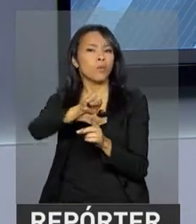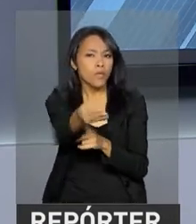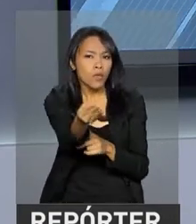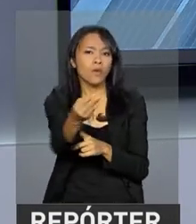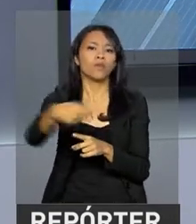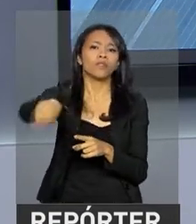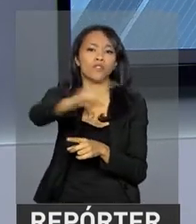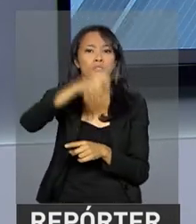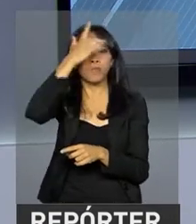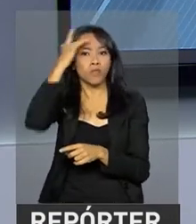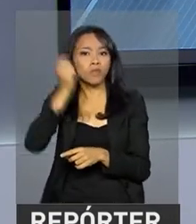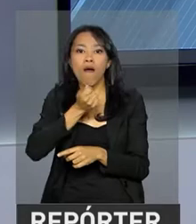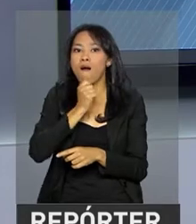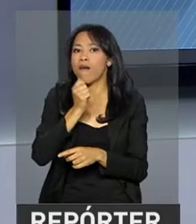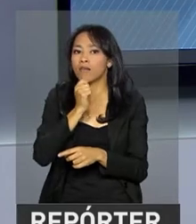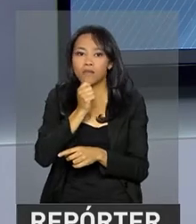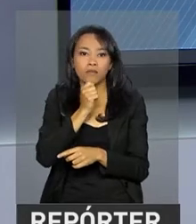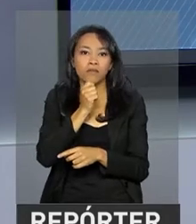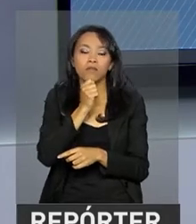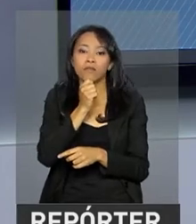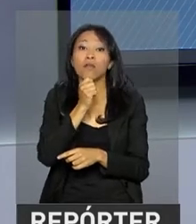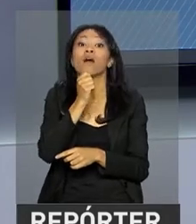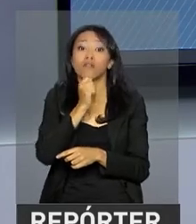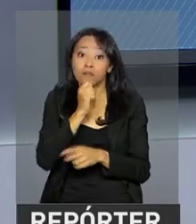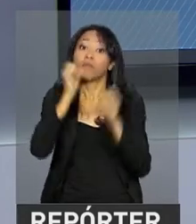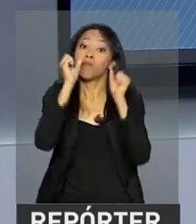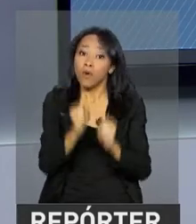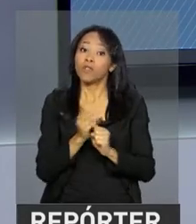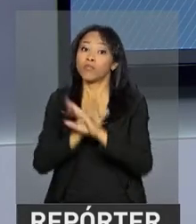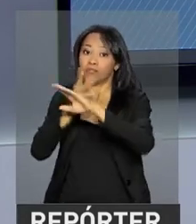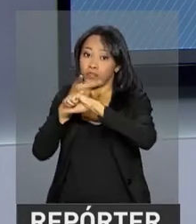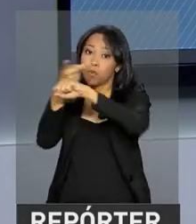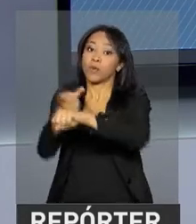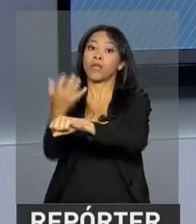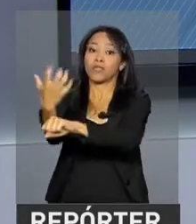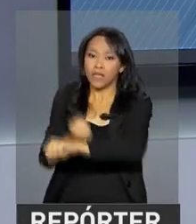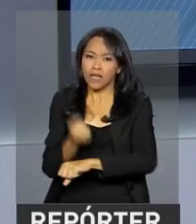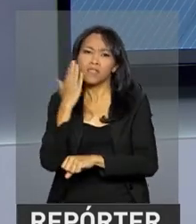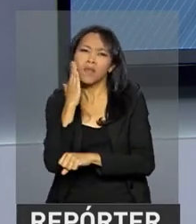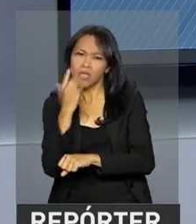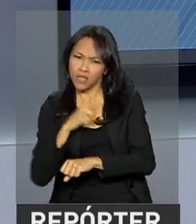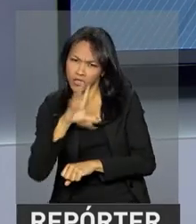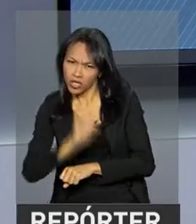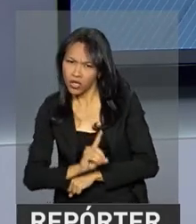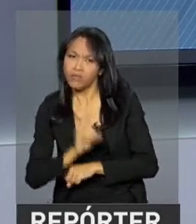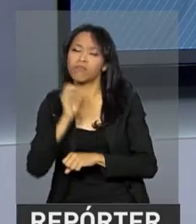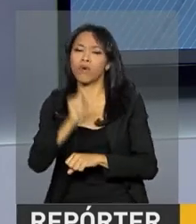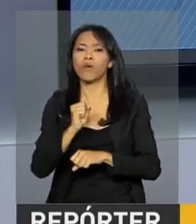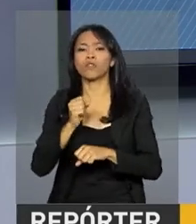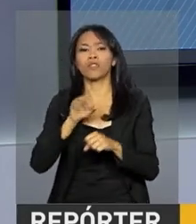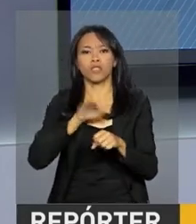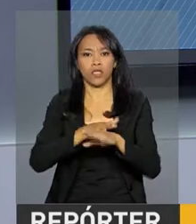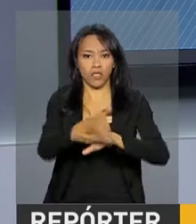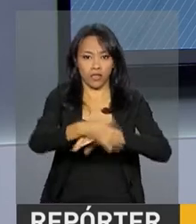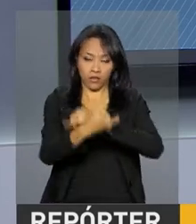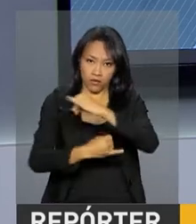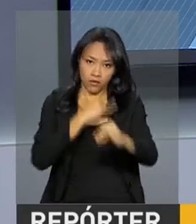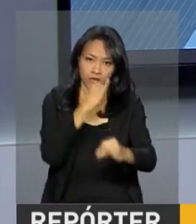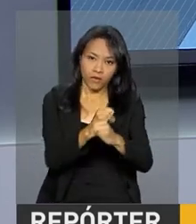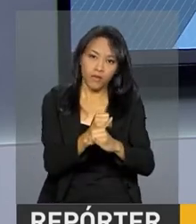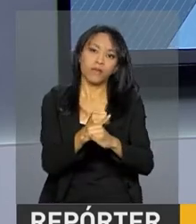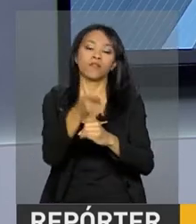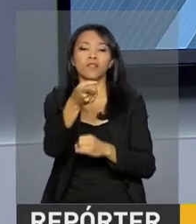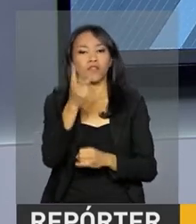trabalhadores ainda podem fazer o saque. Para saber se tem direito, o trabalhador pode fazer a consulta pela internet